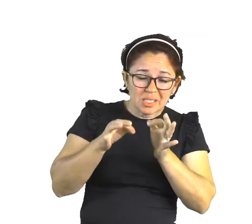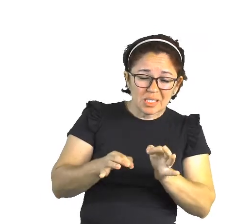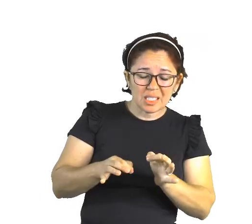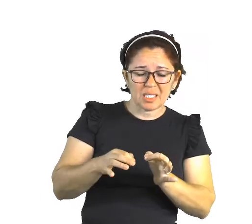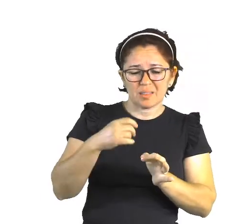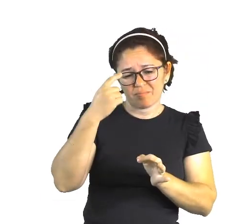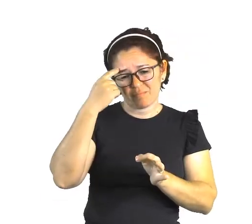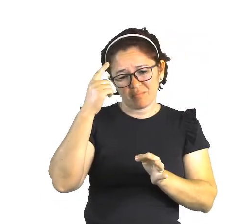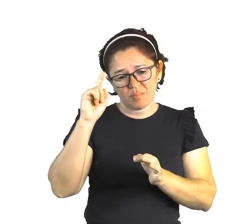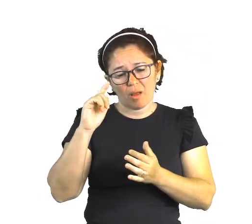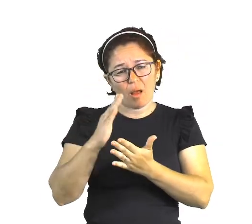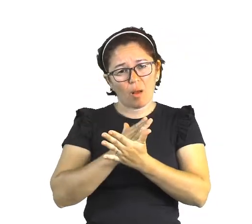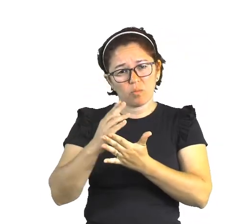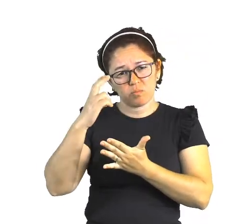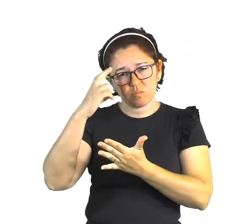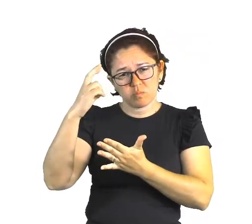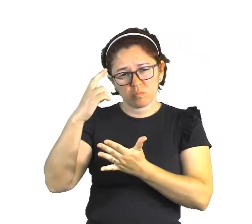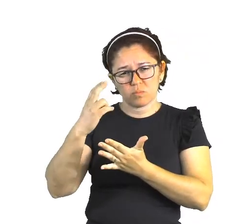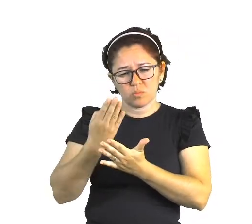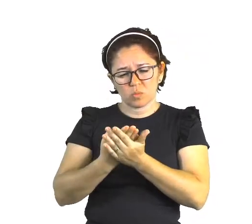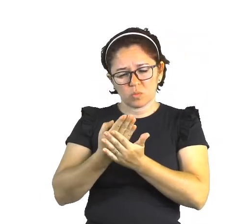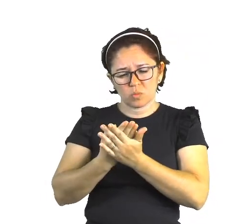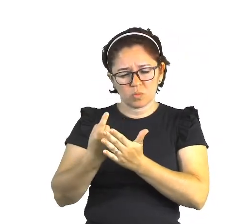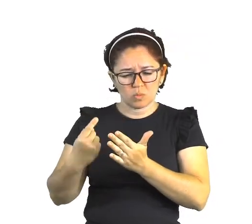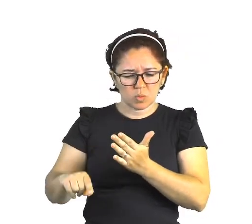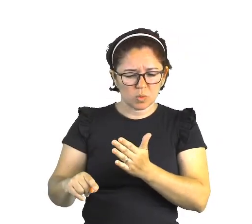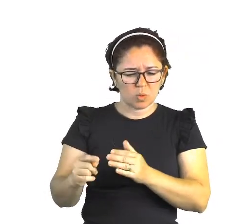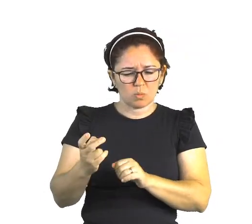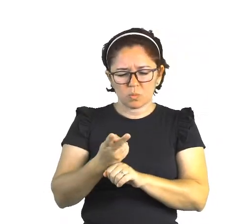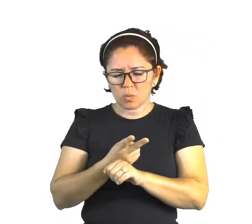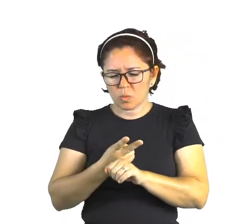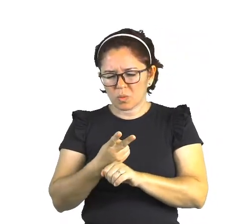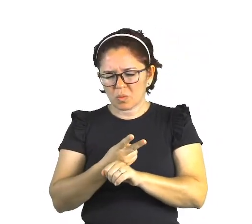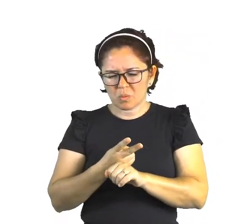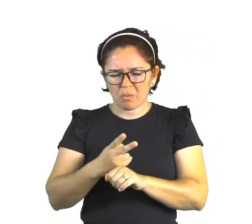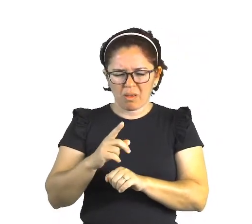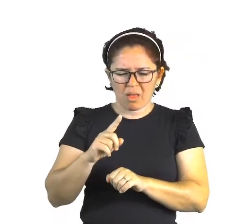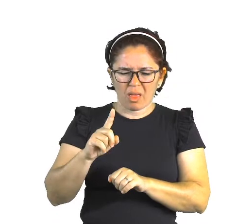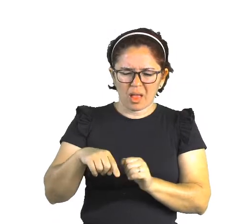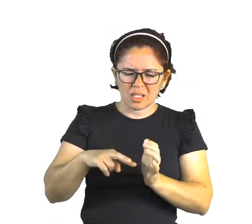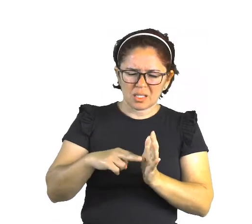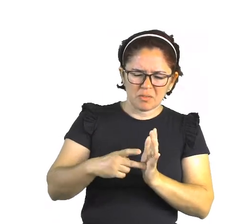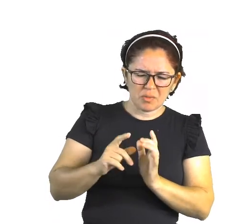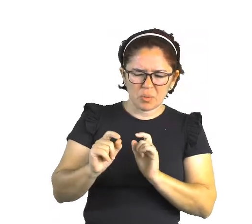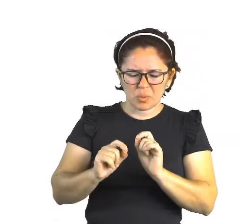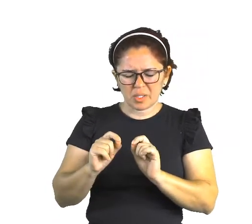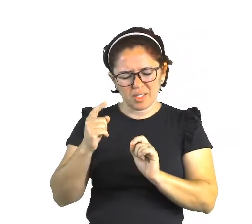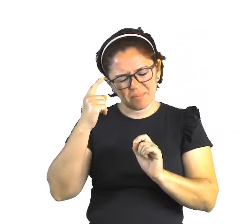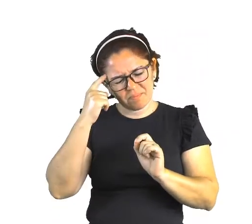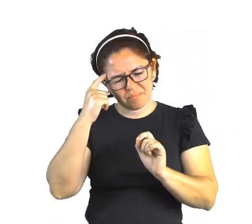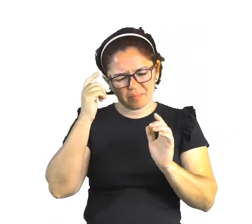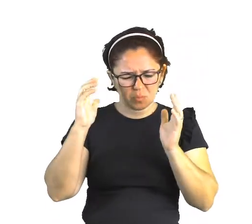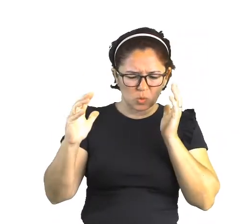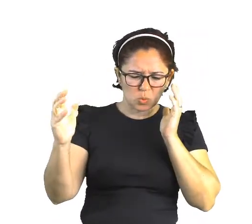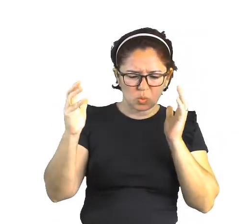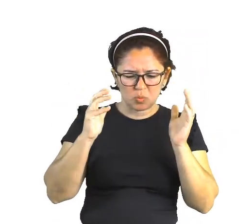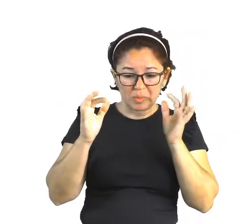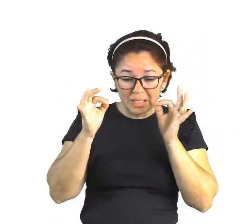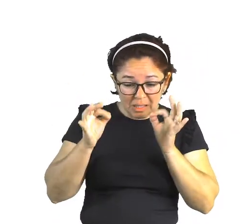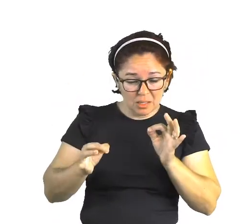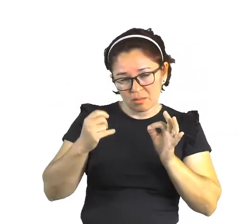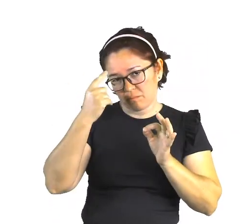descobriram. Ou tem muita especulação, muitas dúvidas sobre o termo, o que significa Javaé.